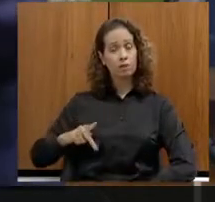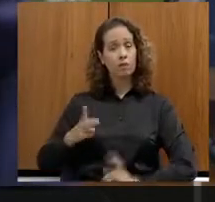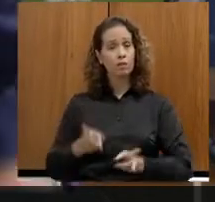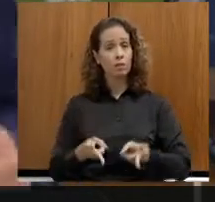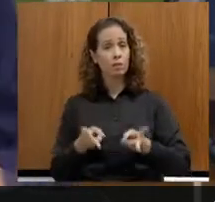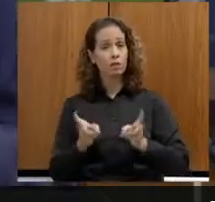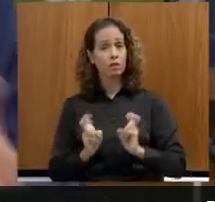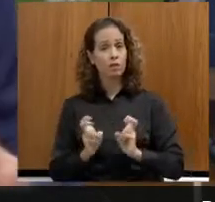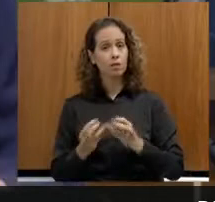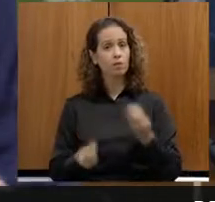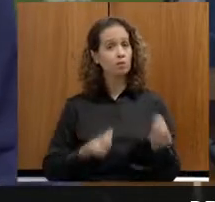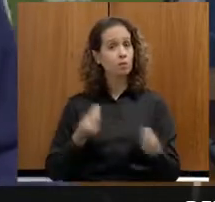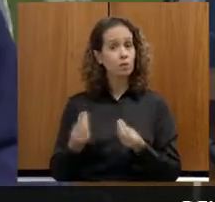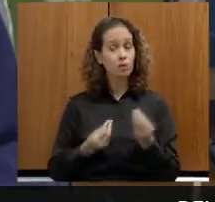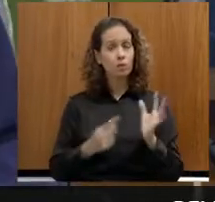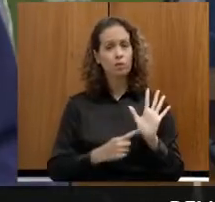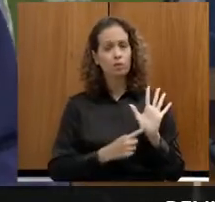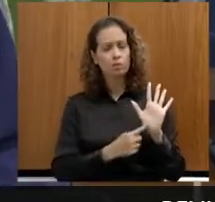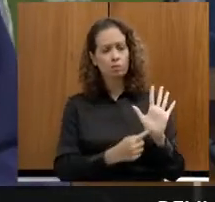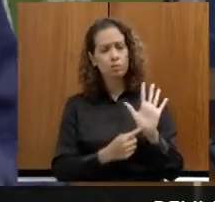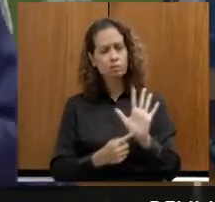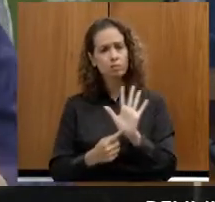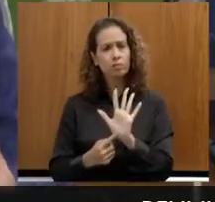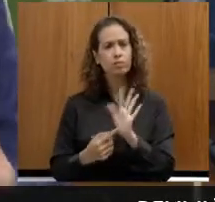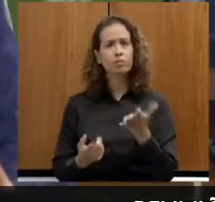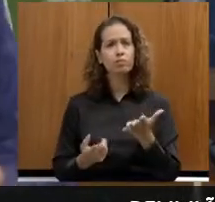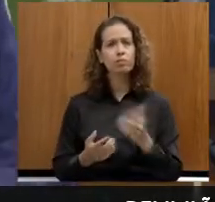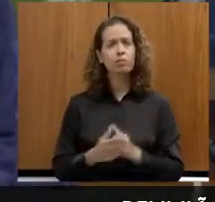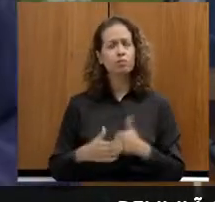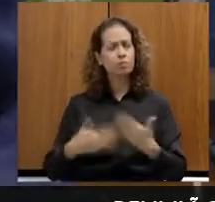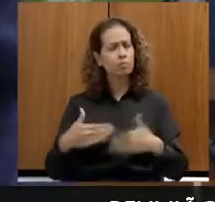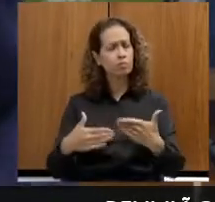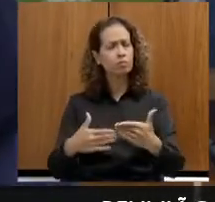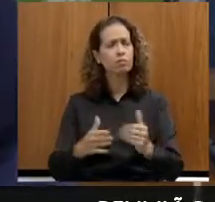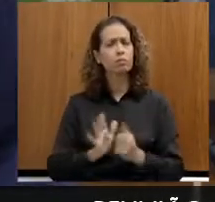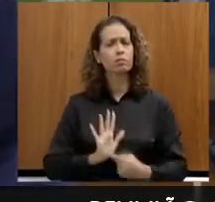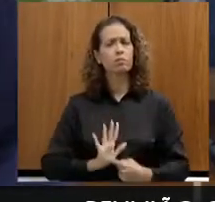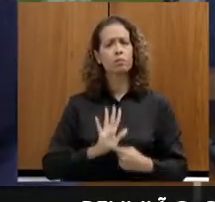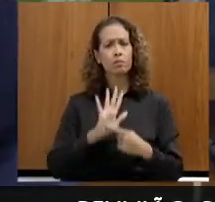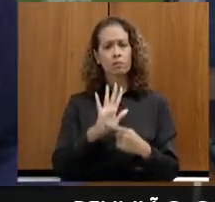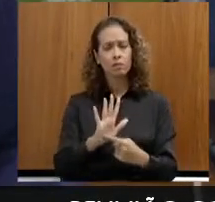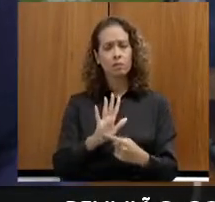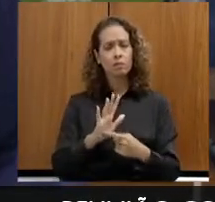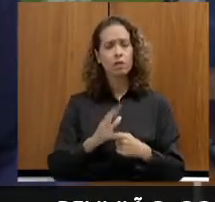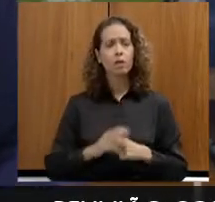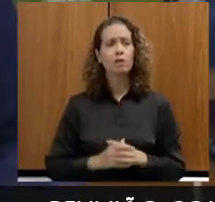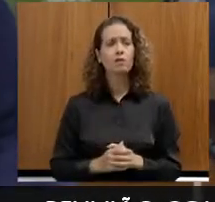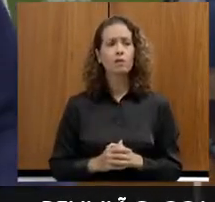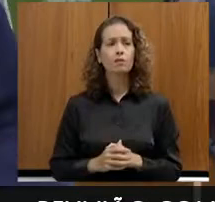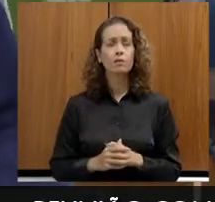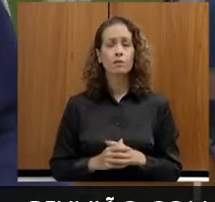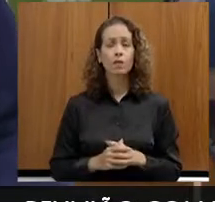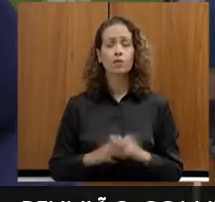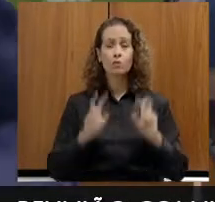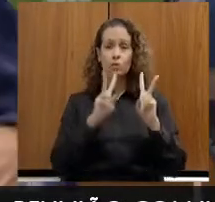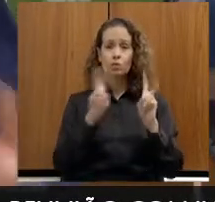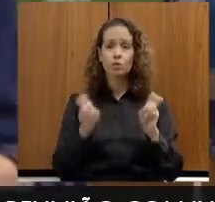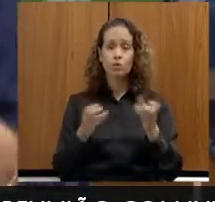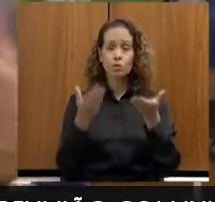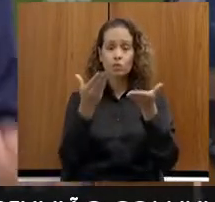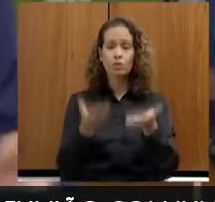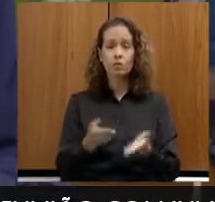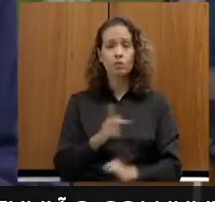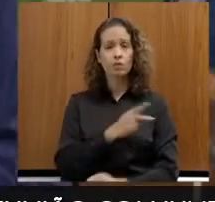disparadamente manifestações de forma disparada mesmo em relação à sua pessoa, à sua